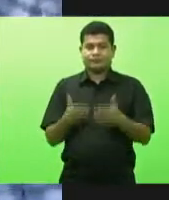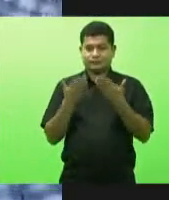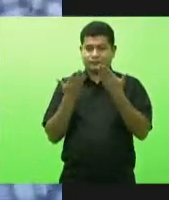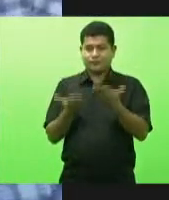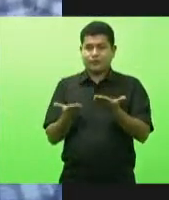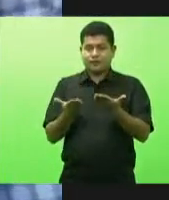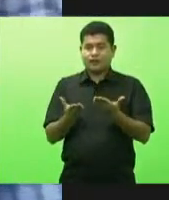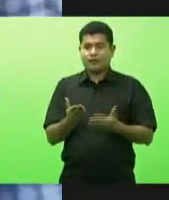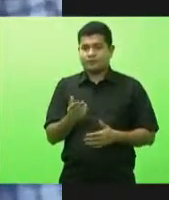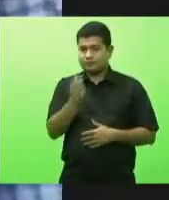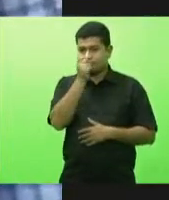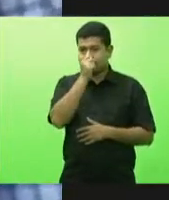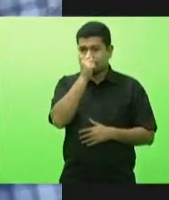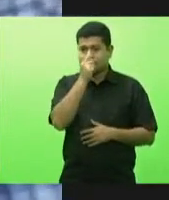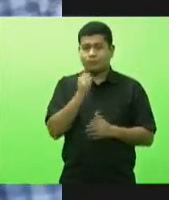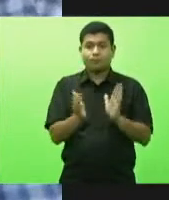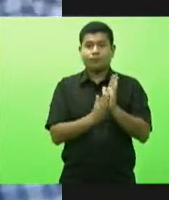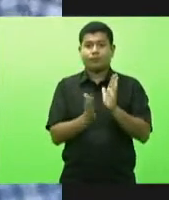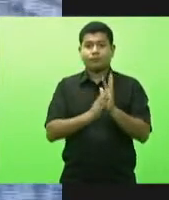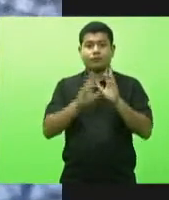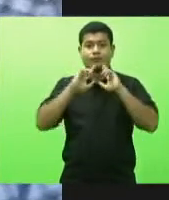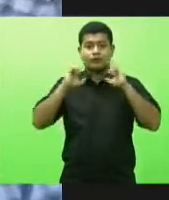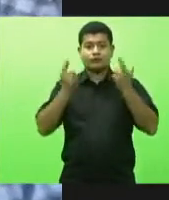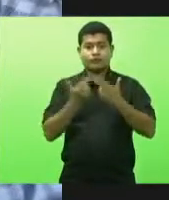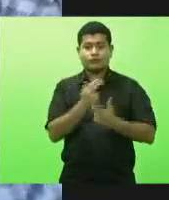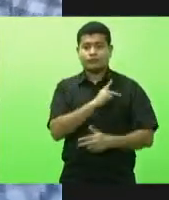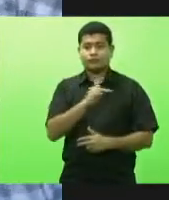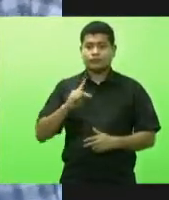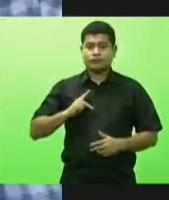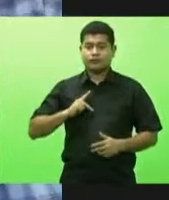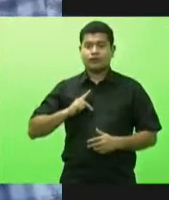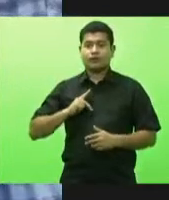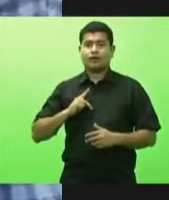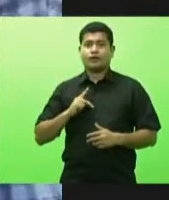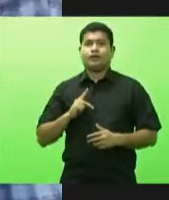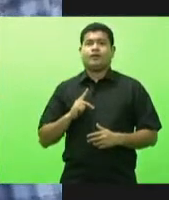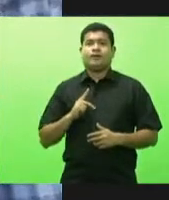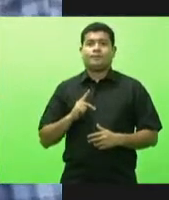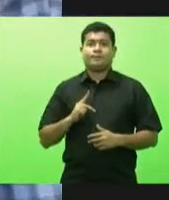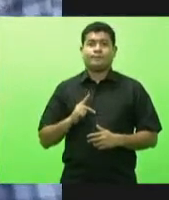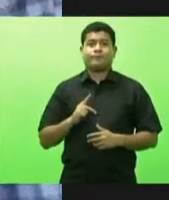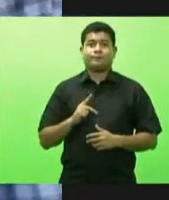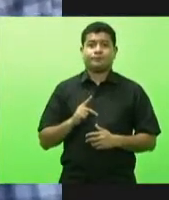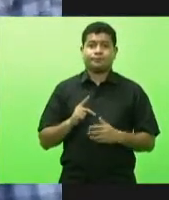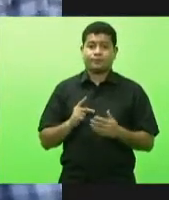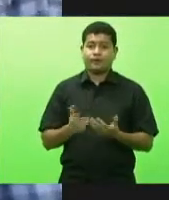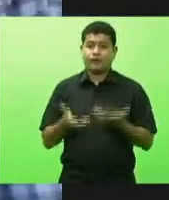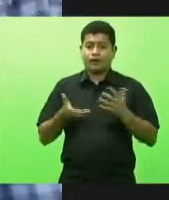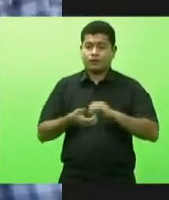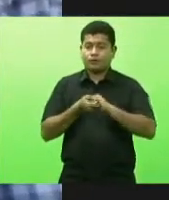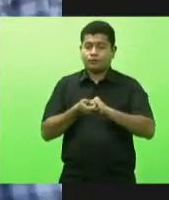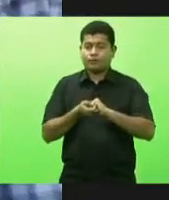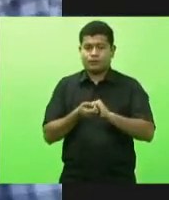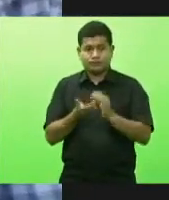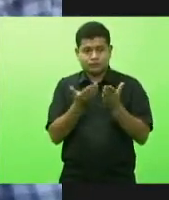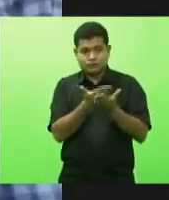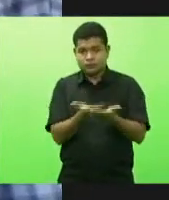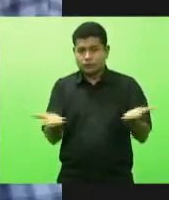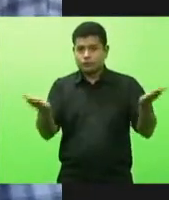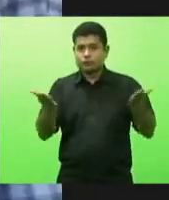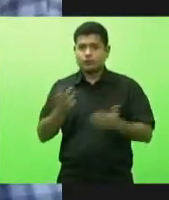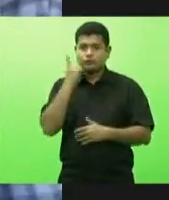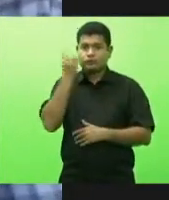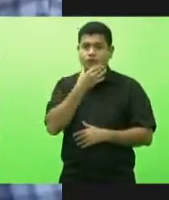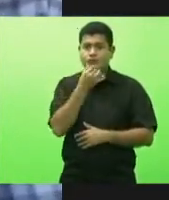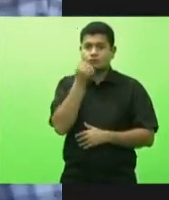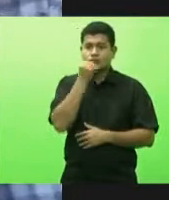audiência pública também cumprimentar todos os senhores deputados as senhoras deputadas cumprimentar